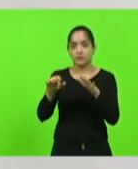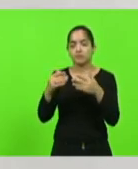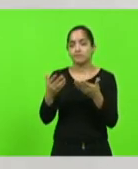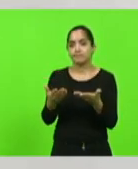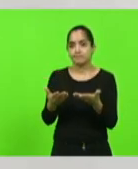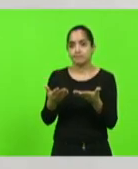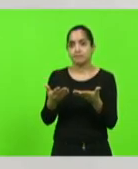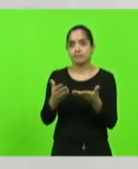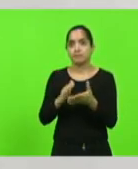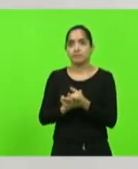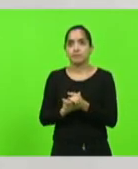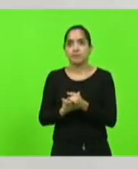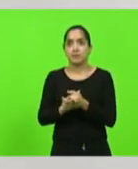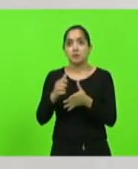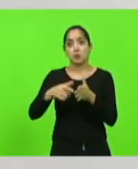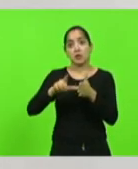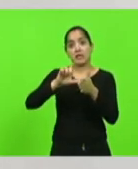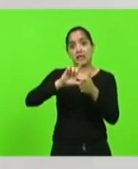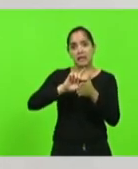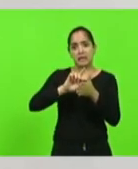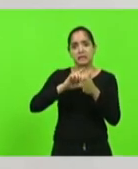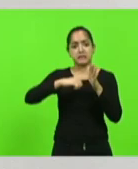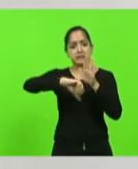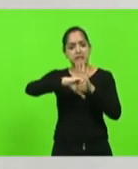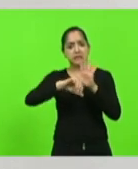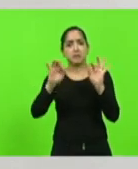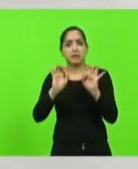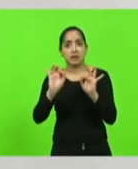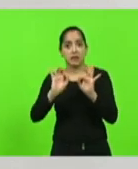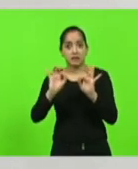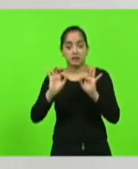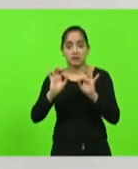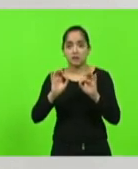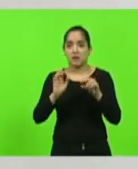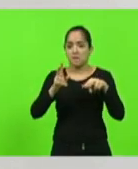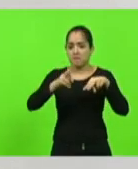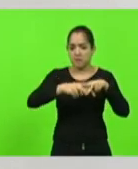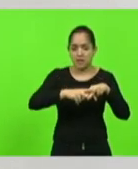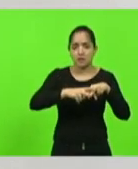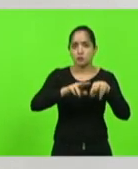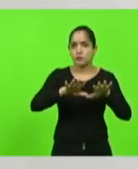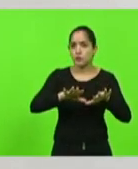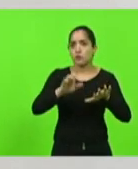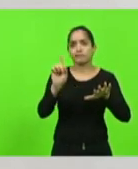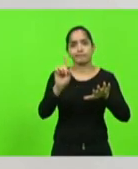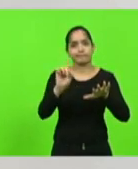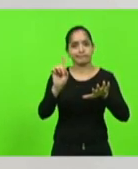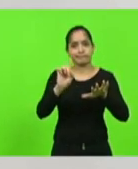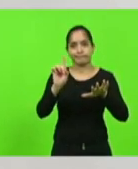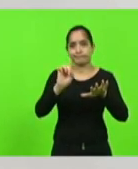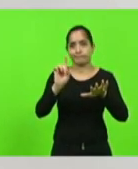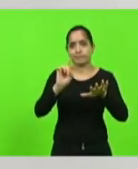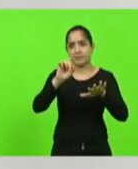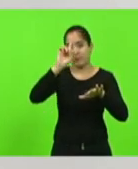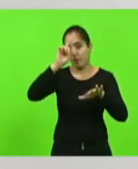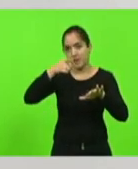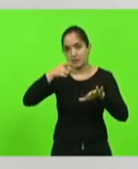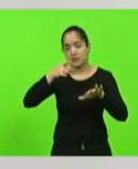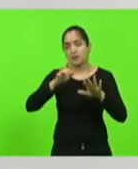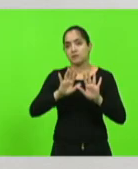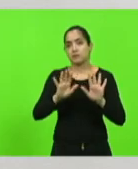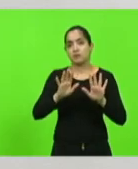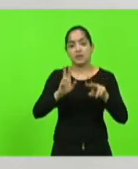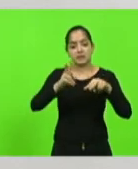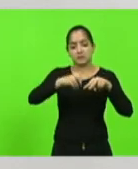alegando os bons antecedentes, não ficou preso, mula, ah, ele só foi mandado, não ficou preso.